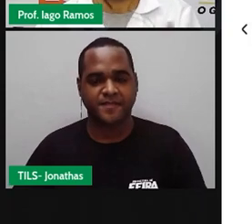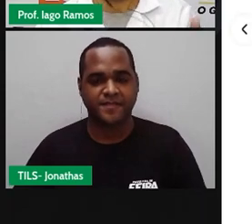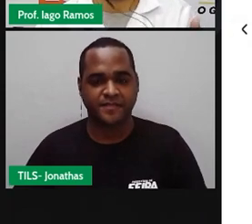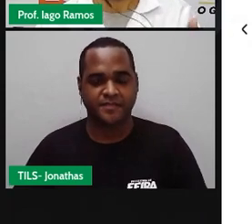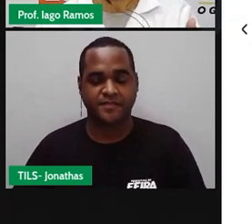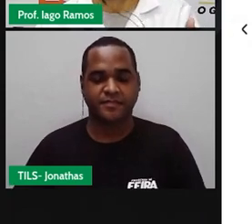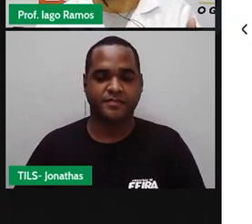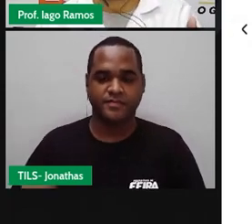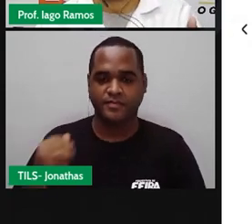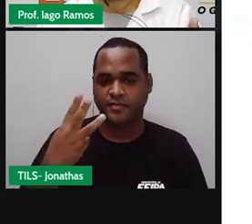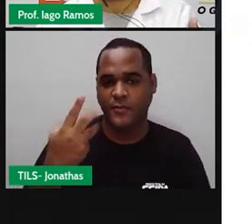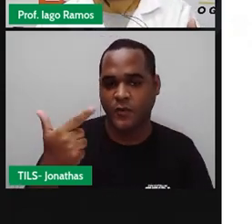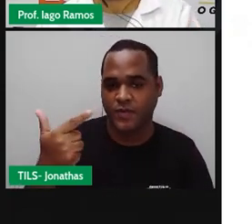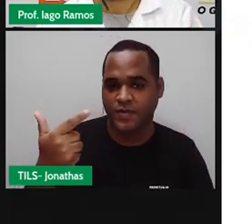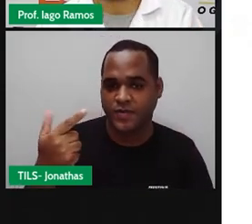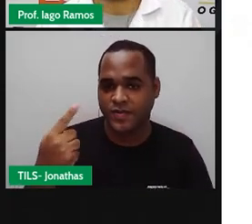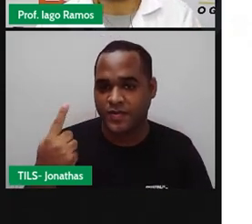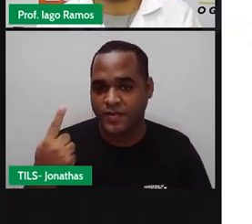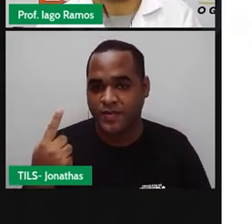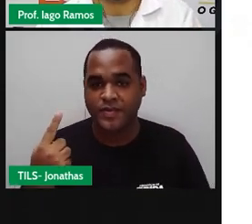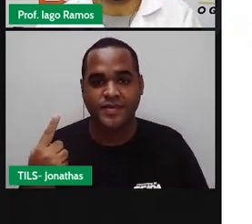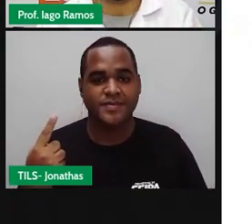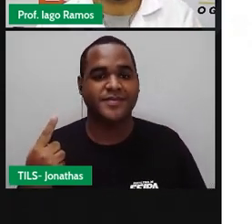em 3, 2, 1, olha aí,